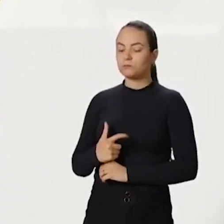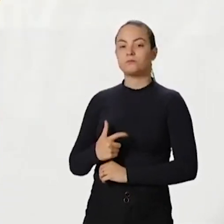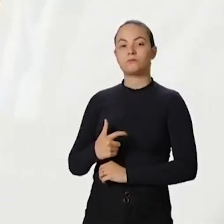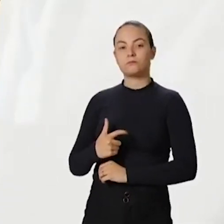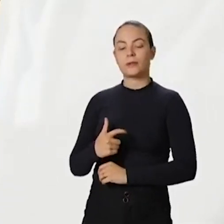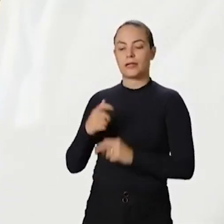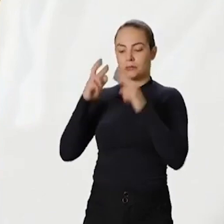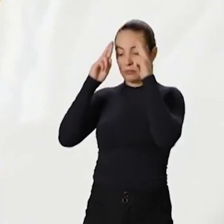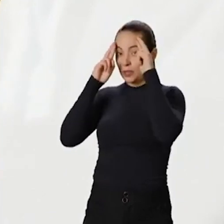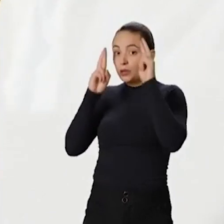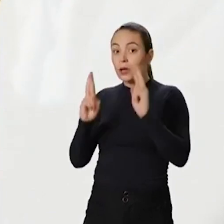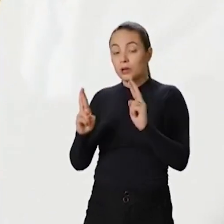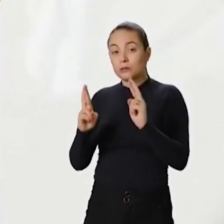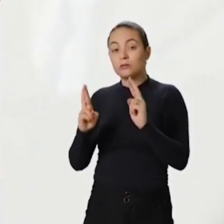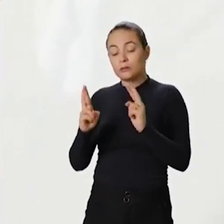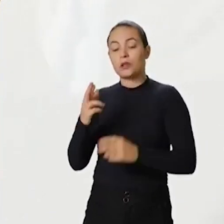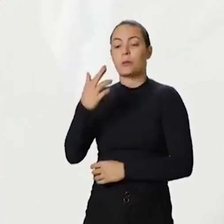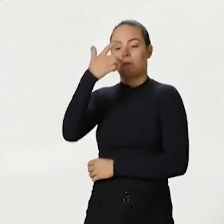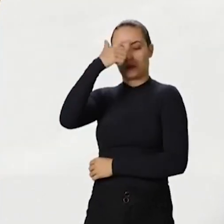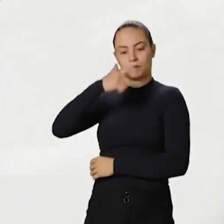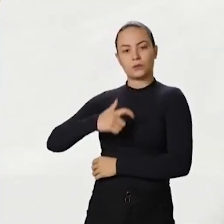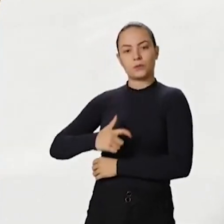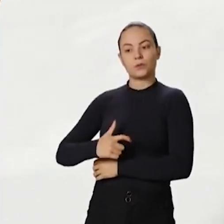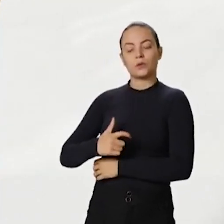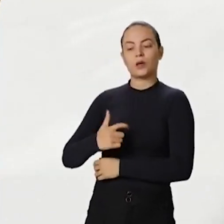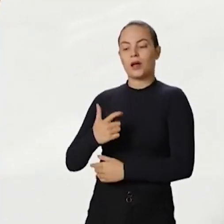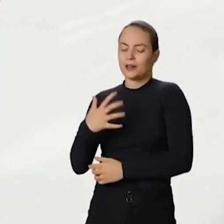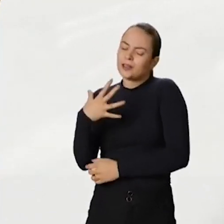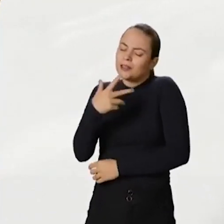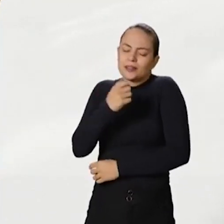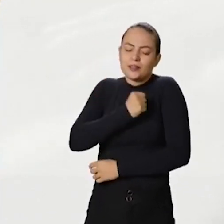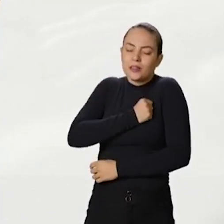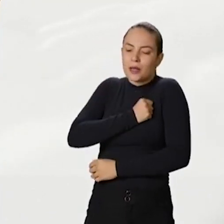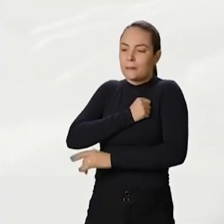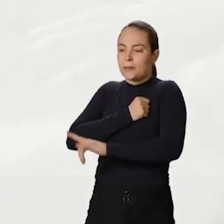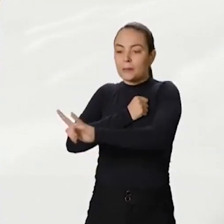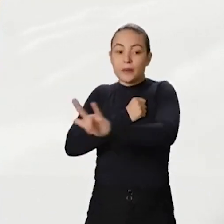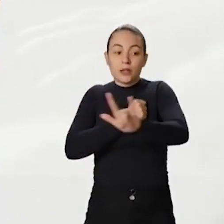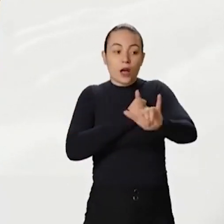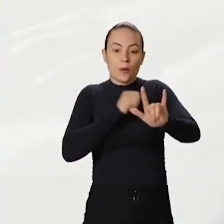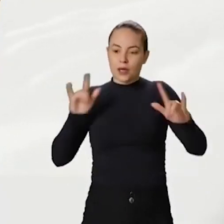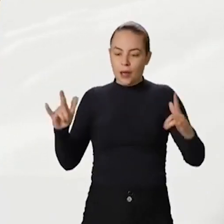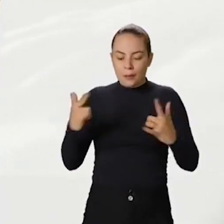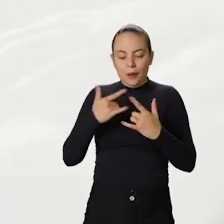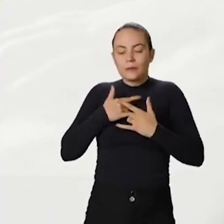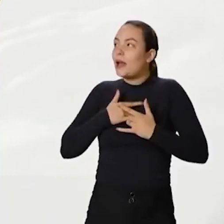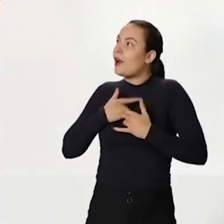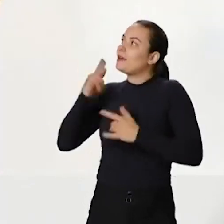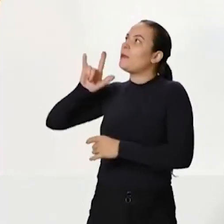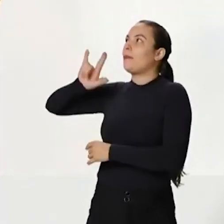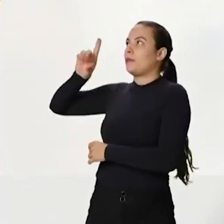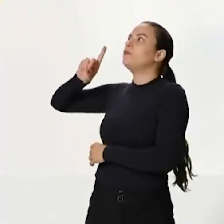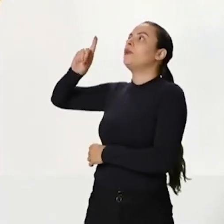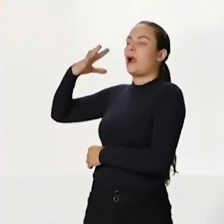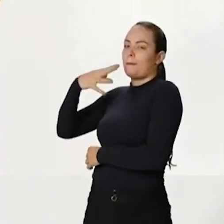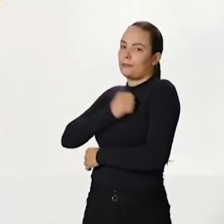respeitável, uma pessoa que ama o próximo e que ama a Deus acima de tudo.